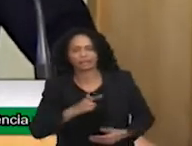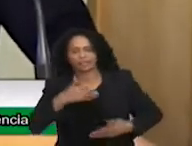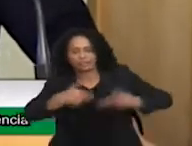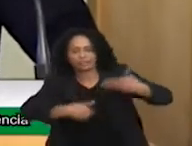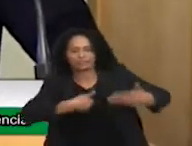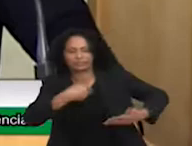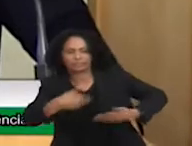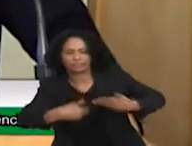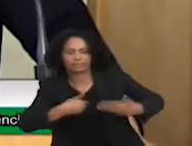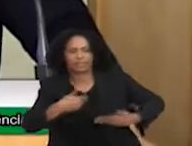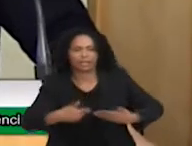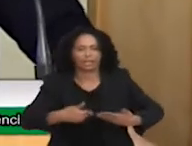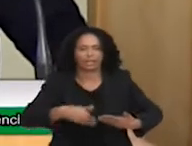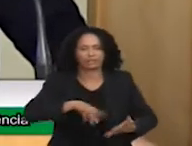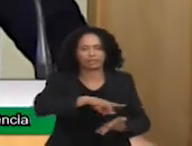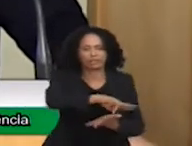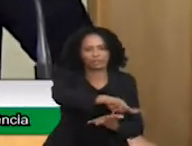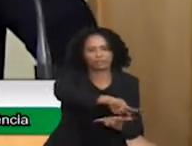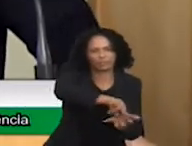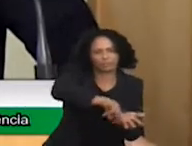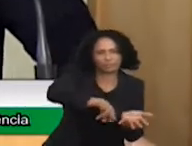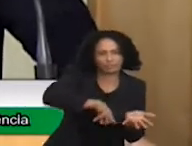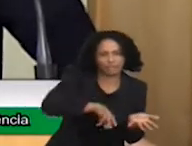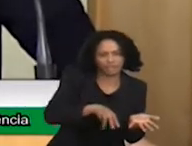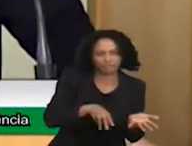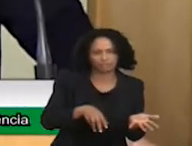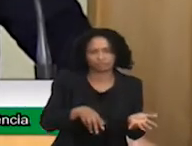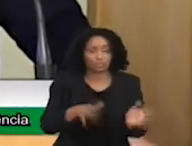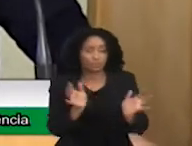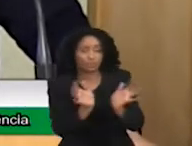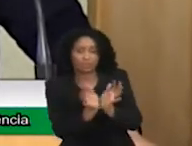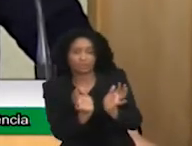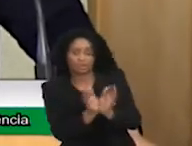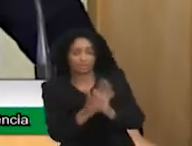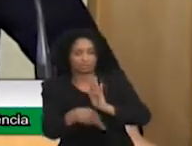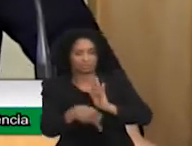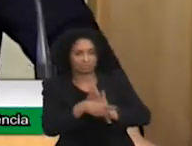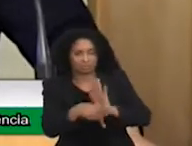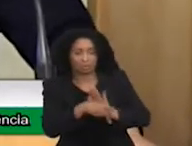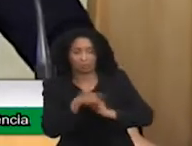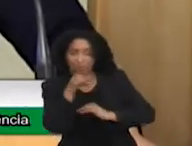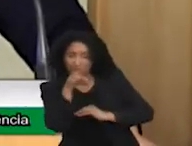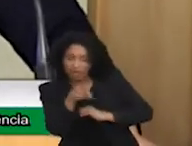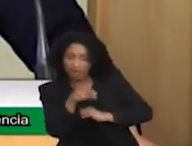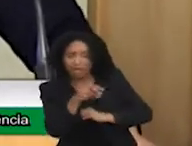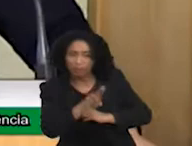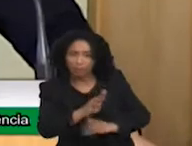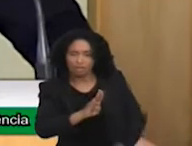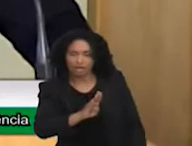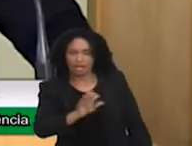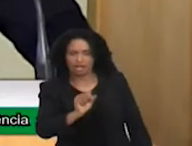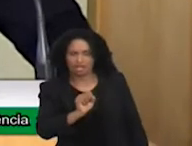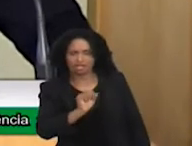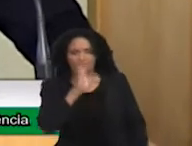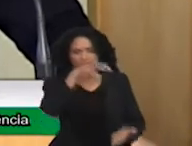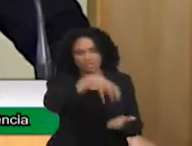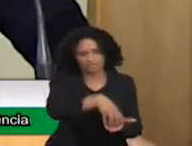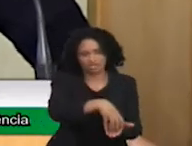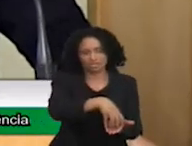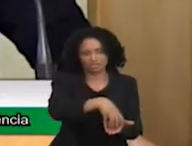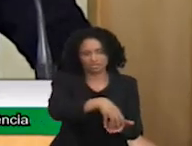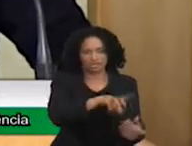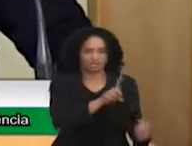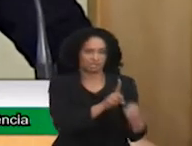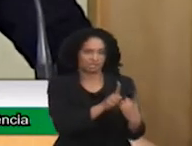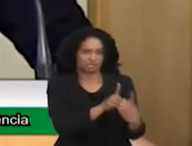e PECS, com equipe multidisciplinar na UBS. Então, a entrada é na UBS, como